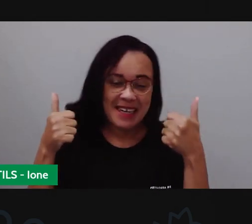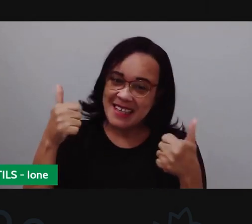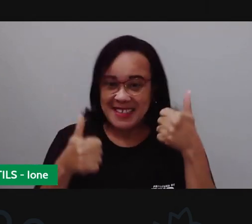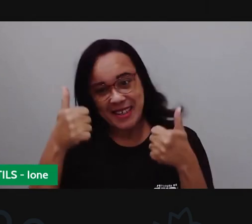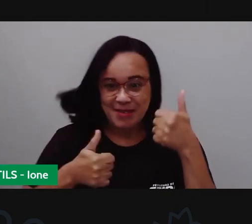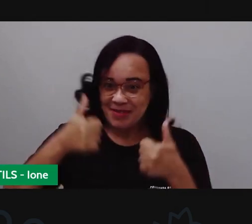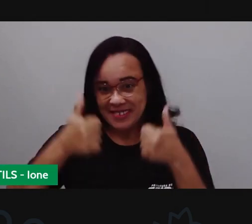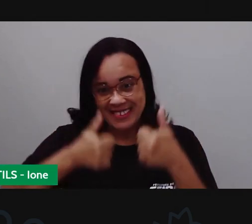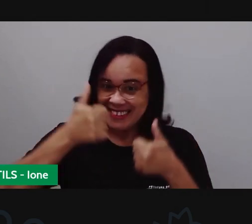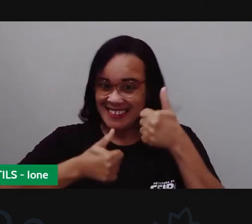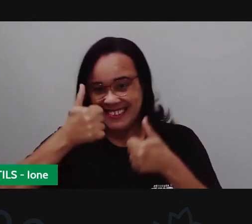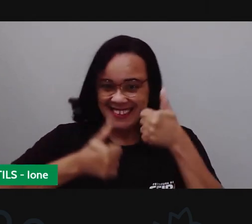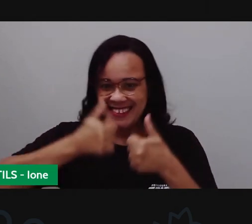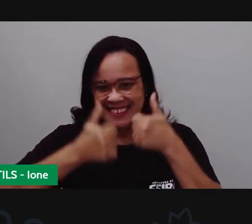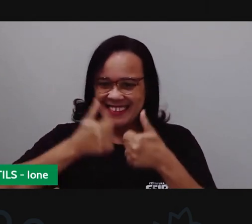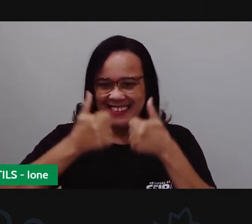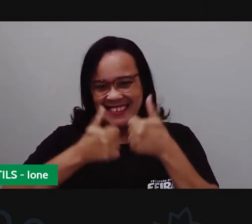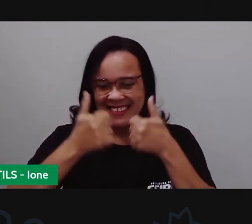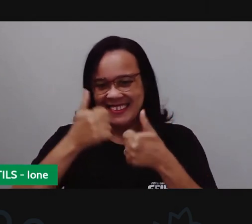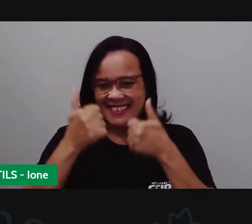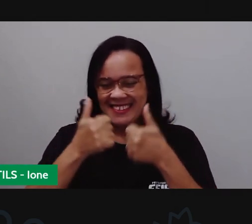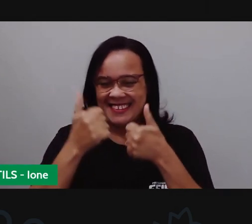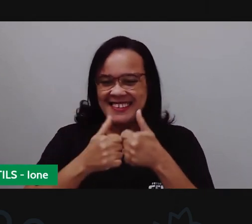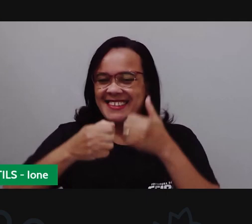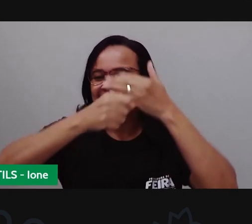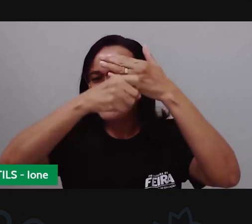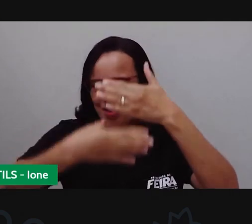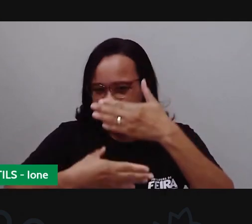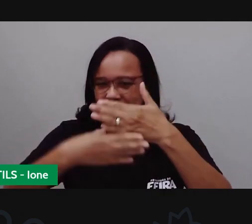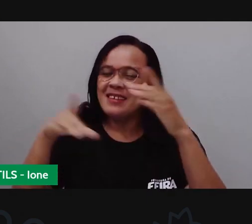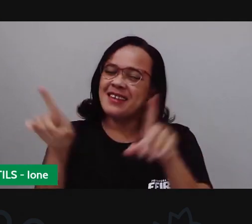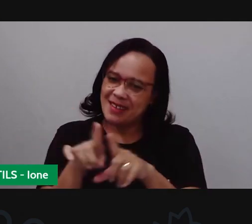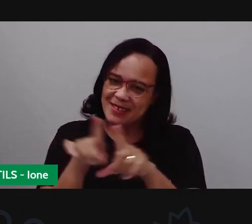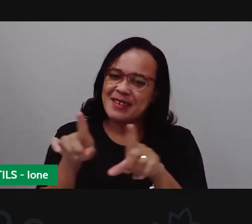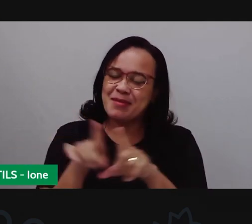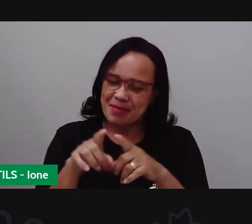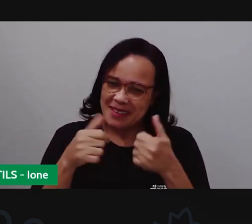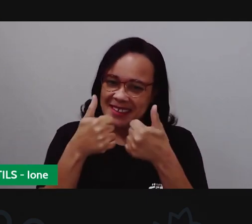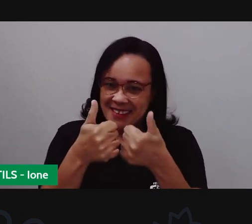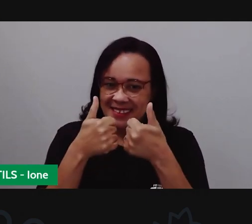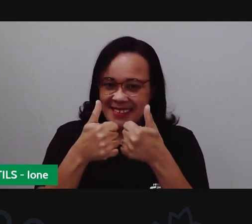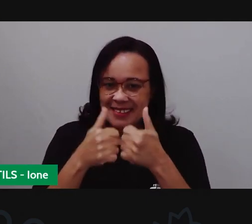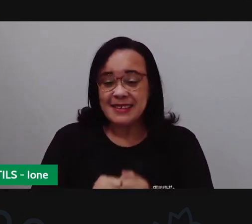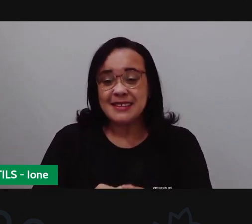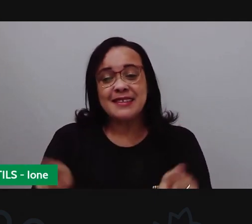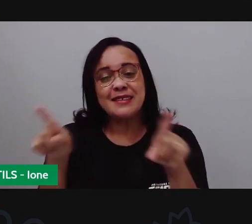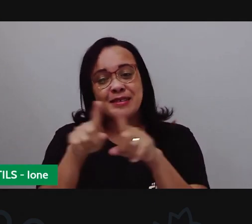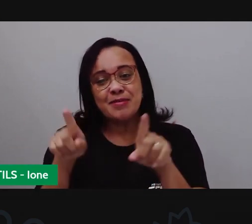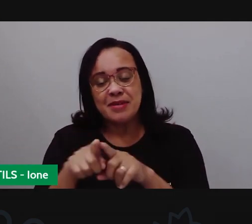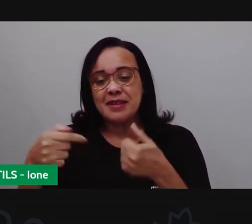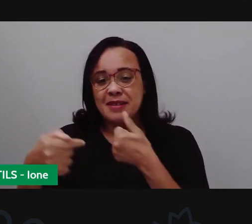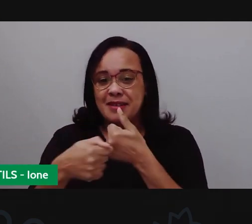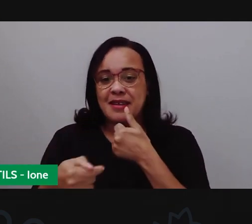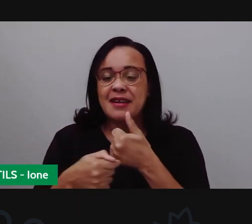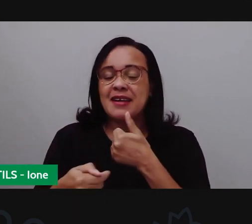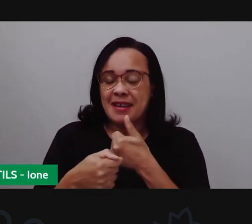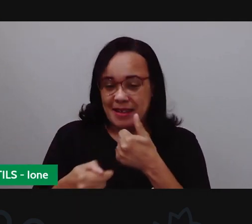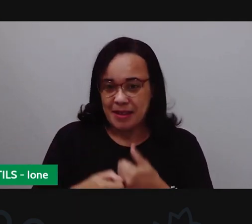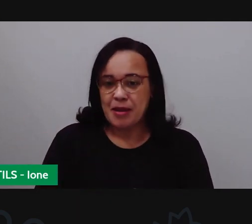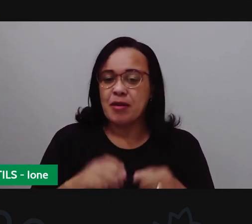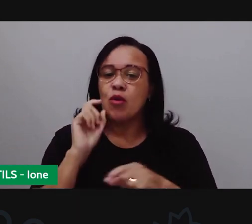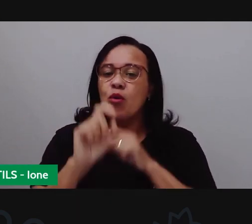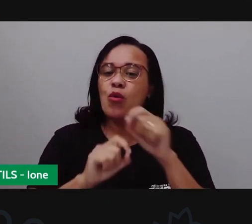Pois é, merecemos esse like e esse comentário aí, tá? E se inscreva no canal da Seduc para